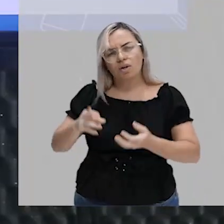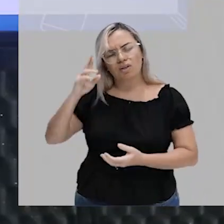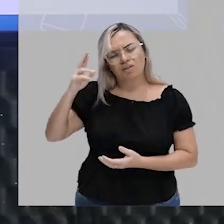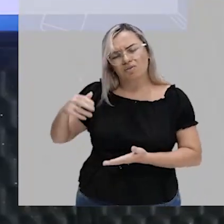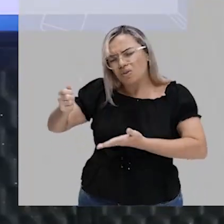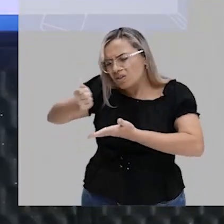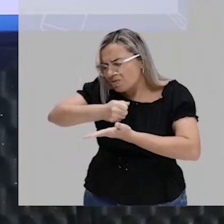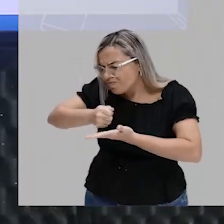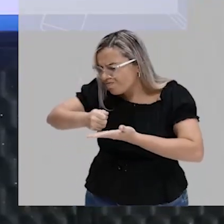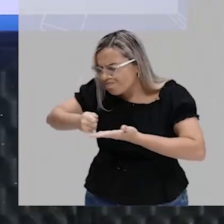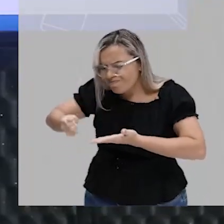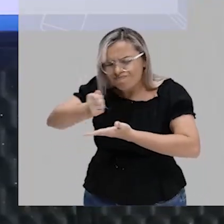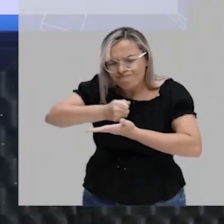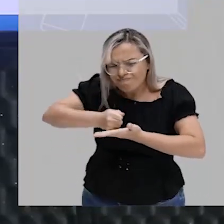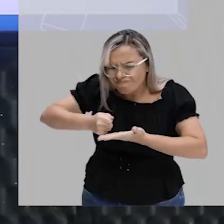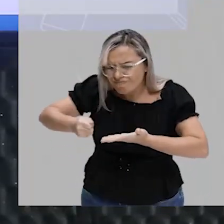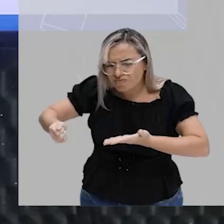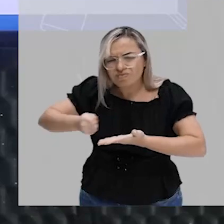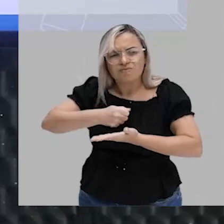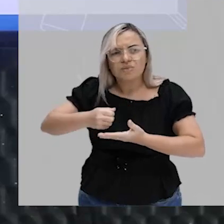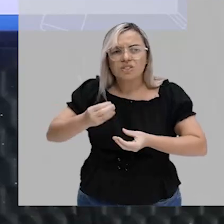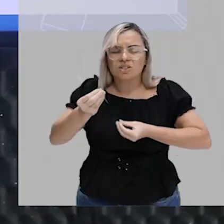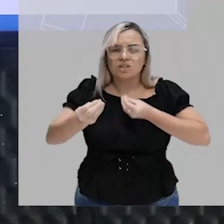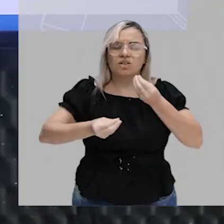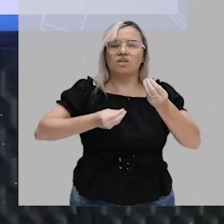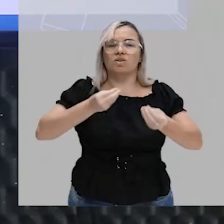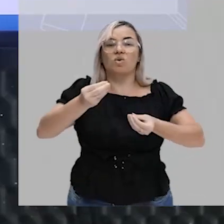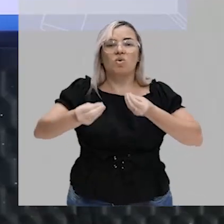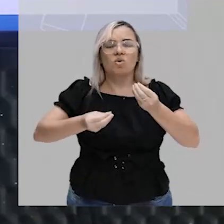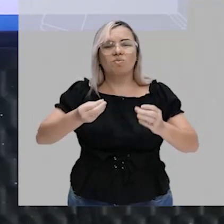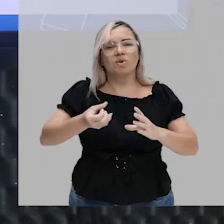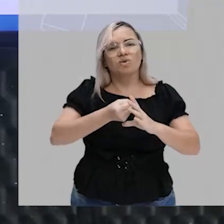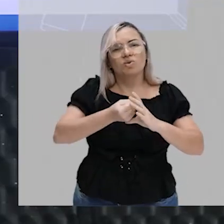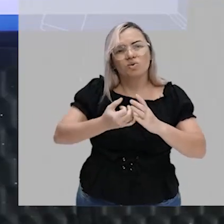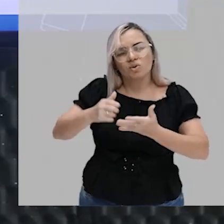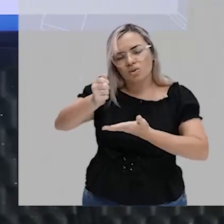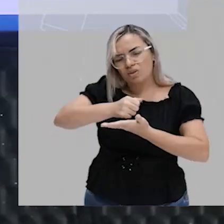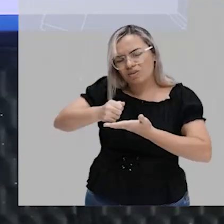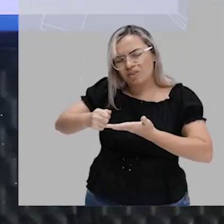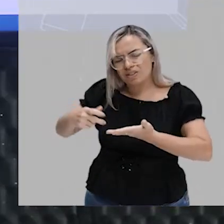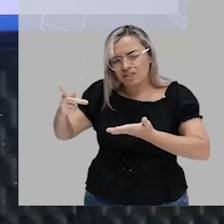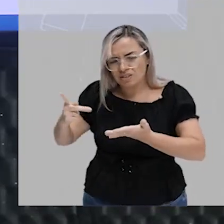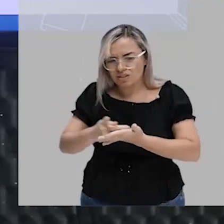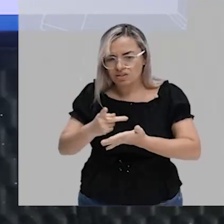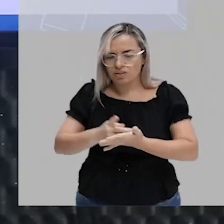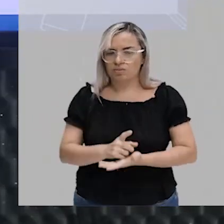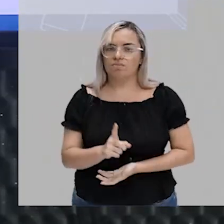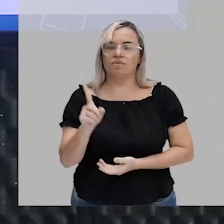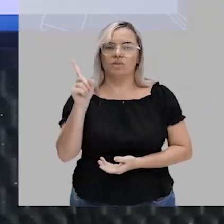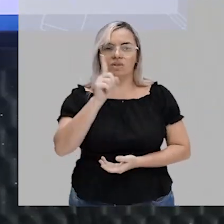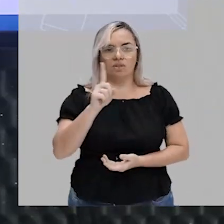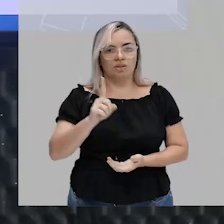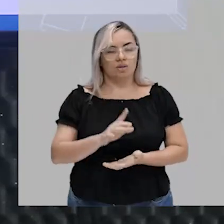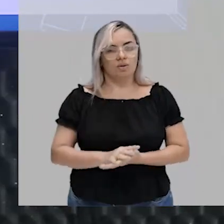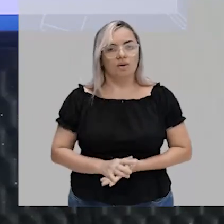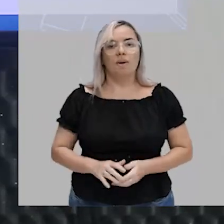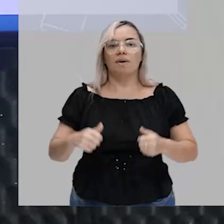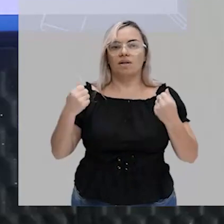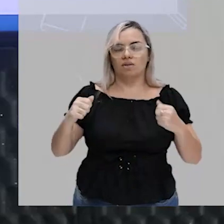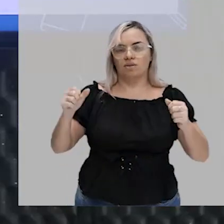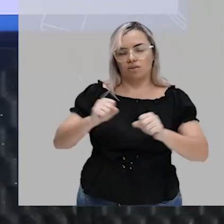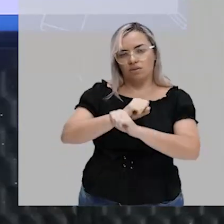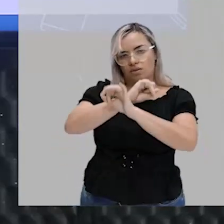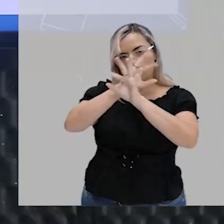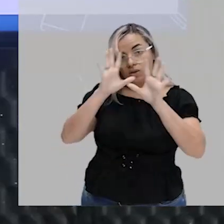vou... Será, e como é que vai ficar essa escrita aí? Vai estar errada? Não, desde que fique bem claro, né,